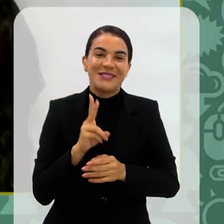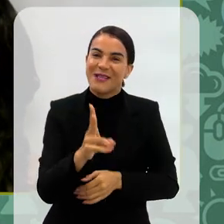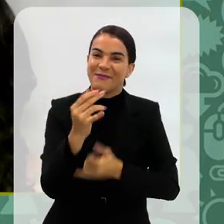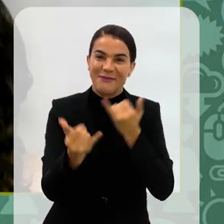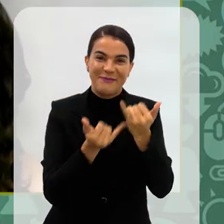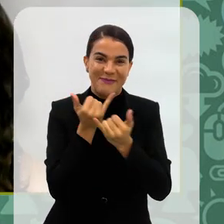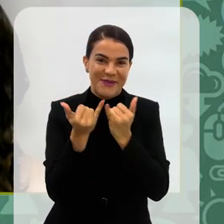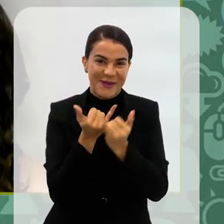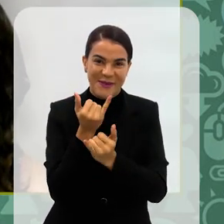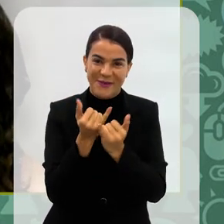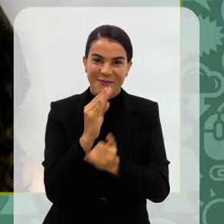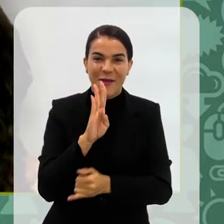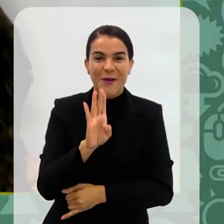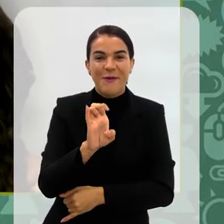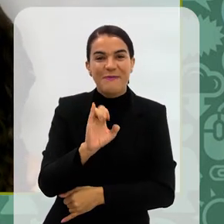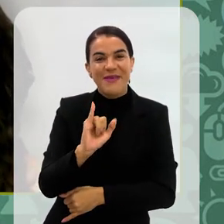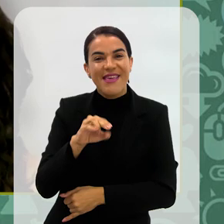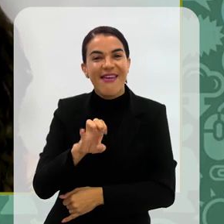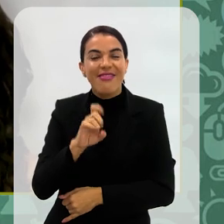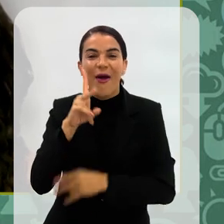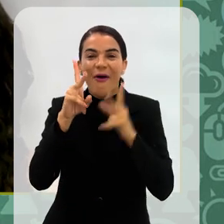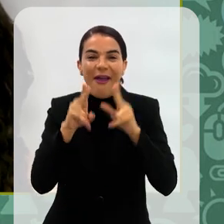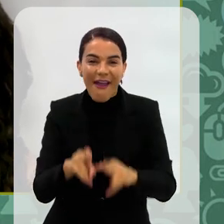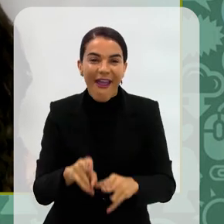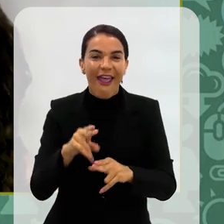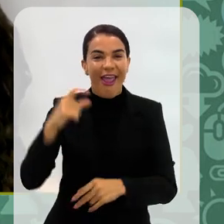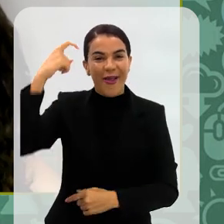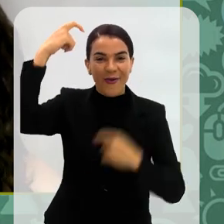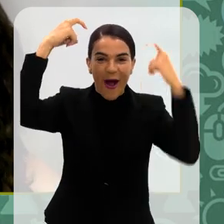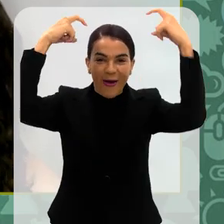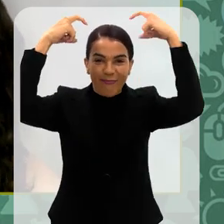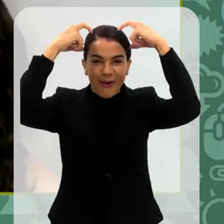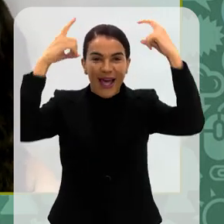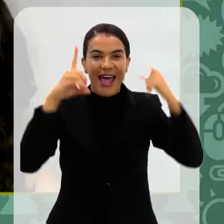Eu brinco sempre que Bienal é tipo Disney, também.